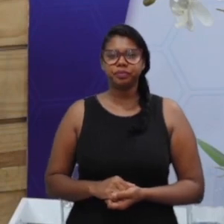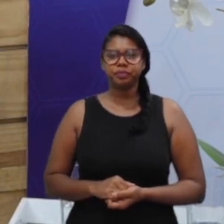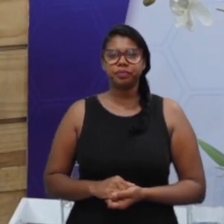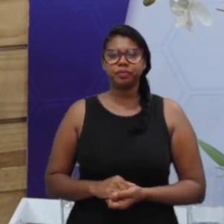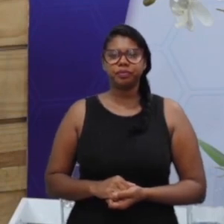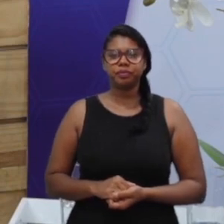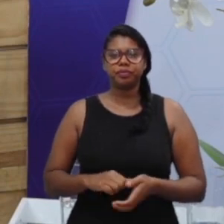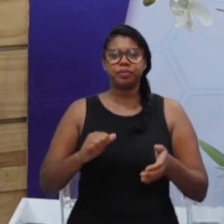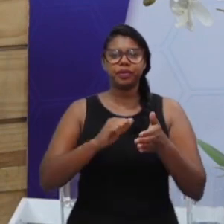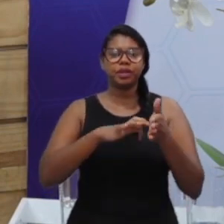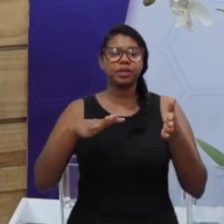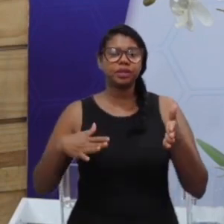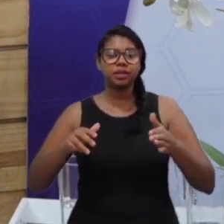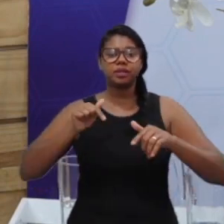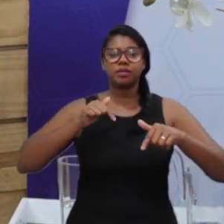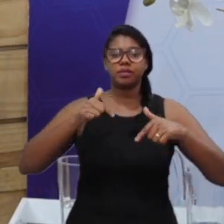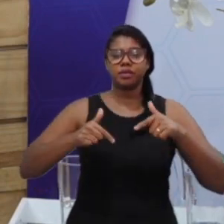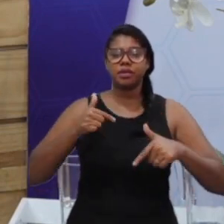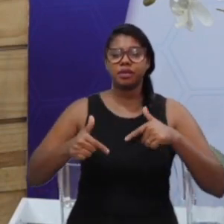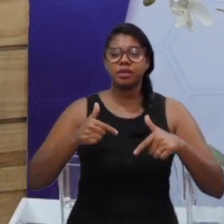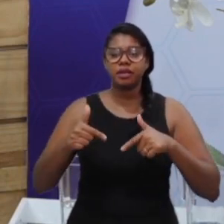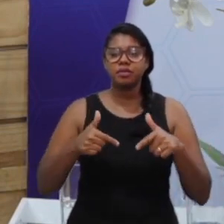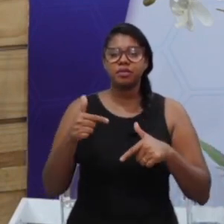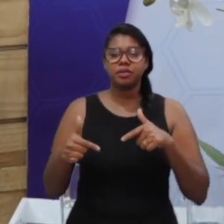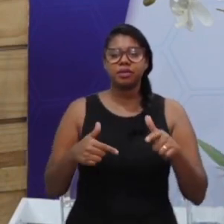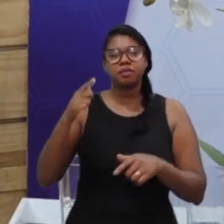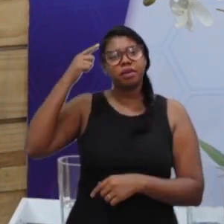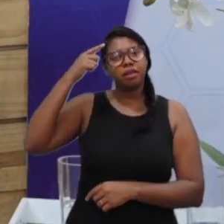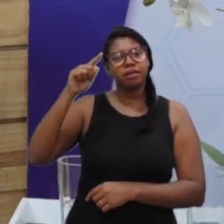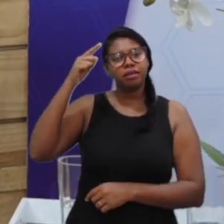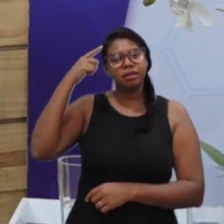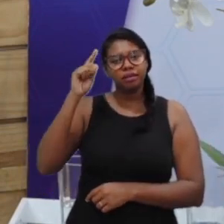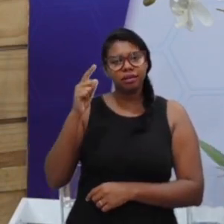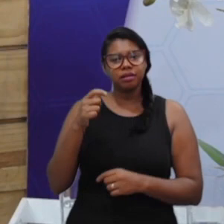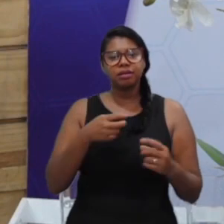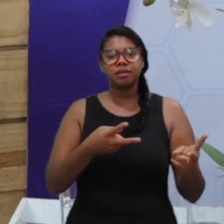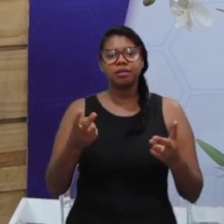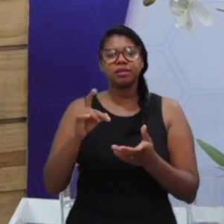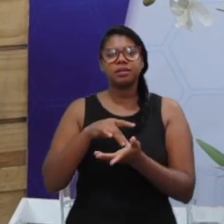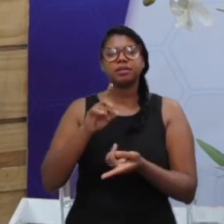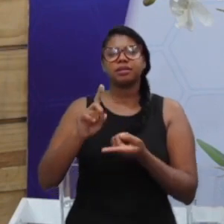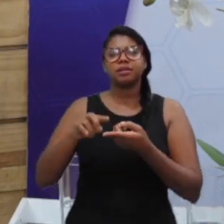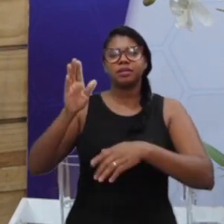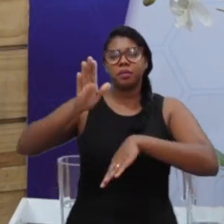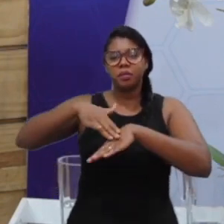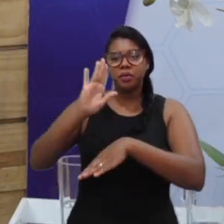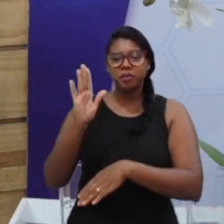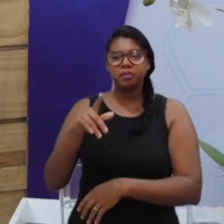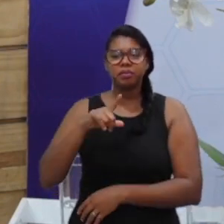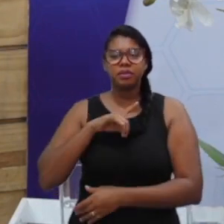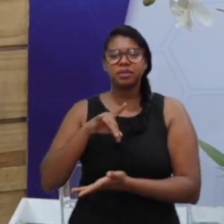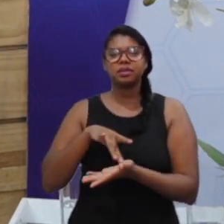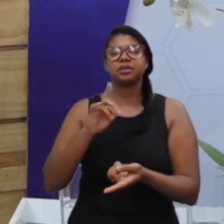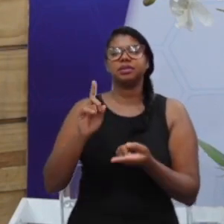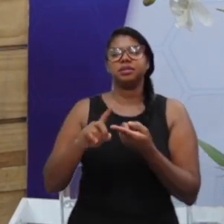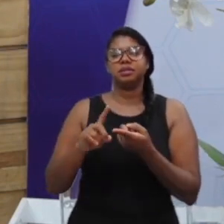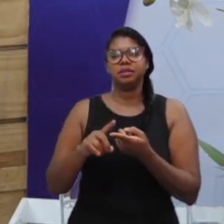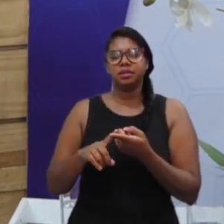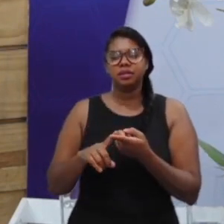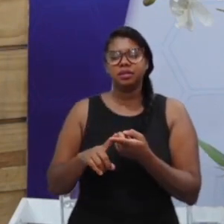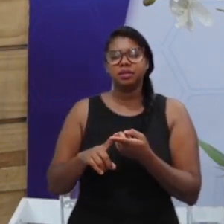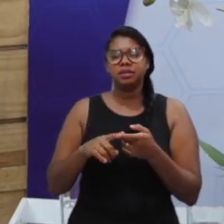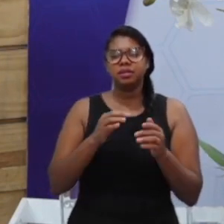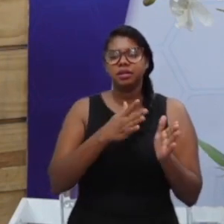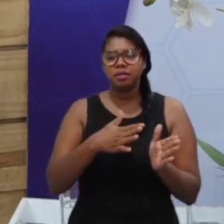do trabalho, isso aí é uma constante. Por mais que tenha processos de